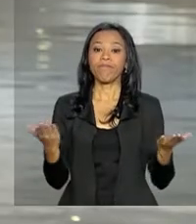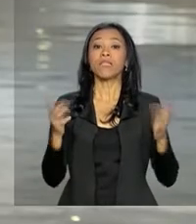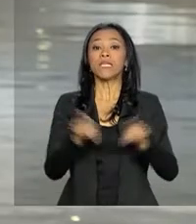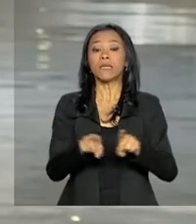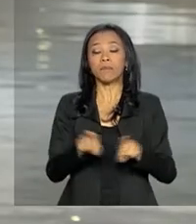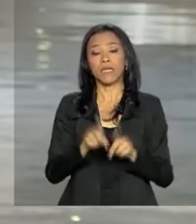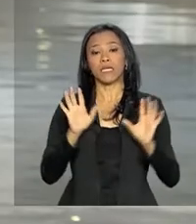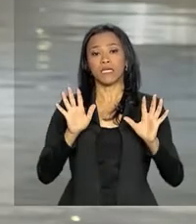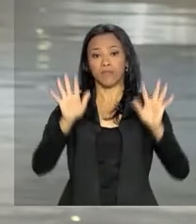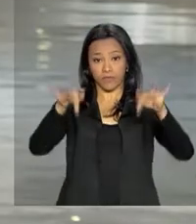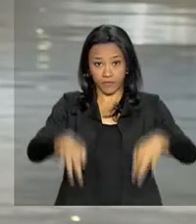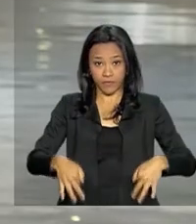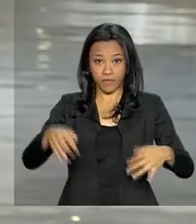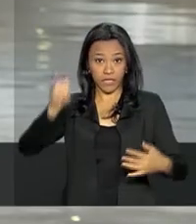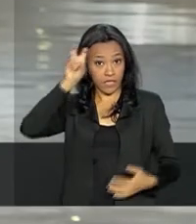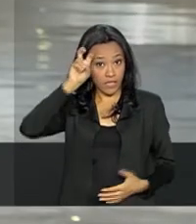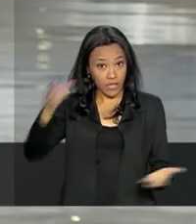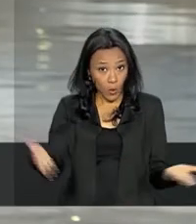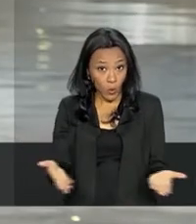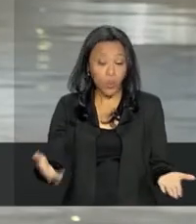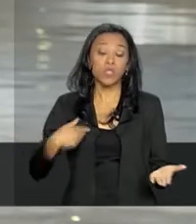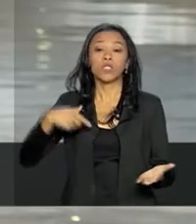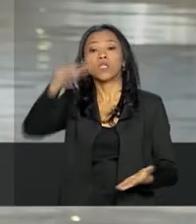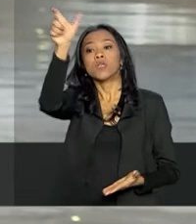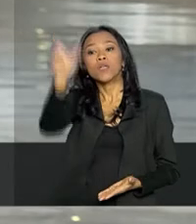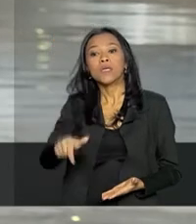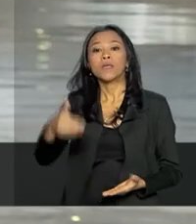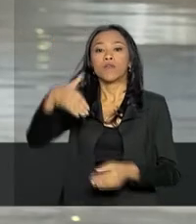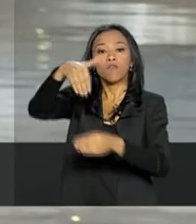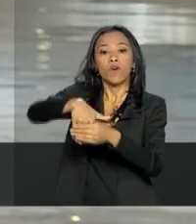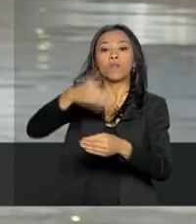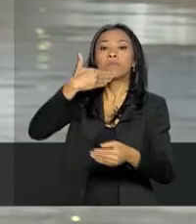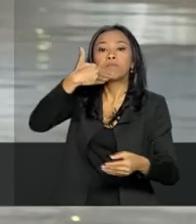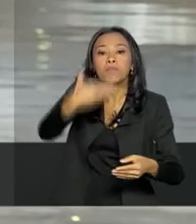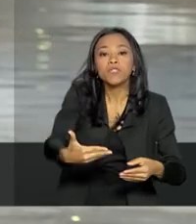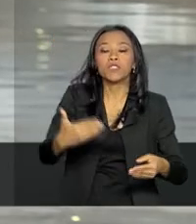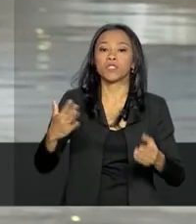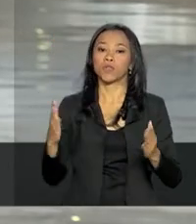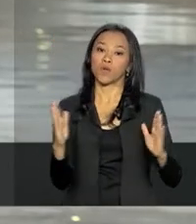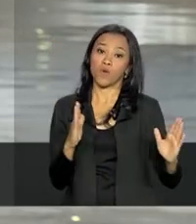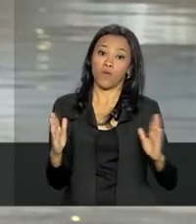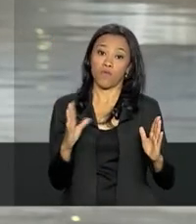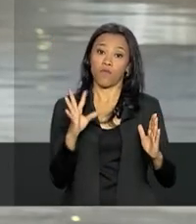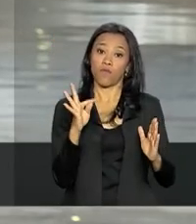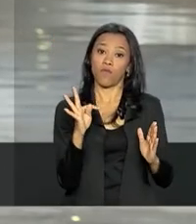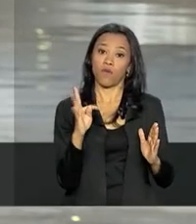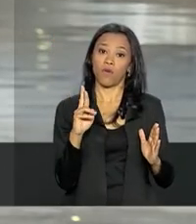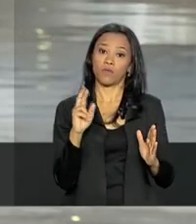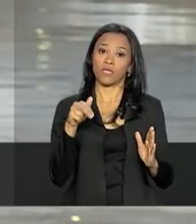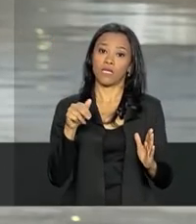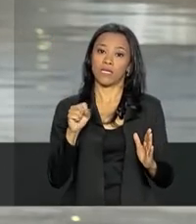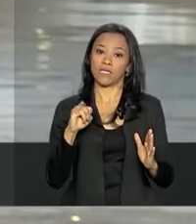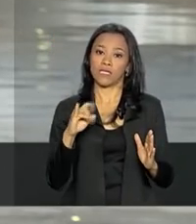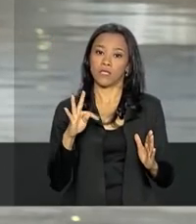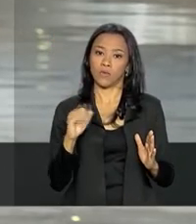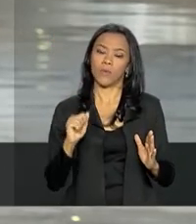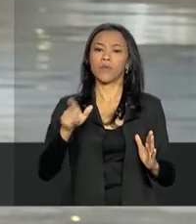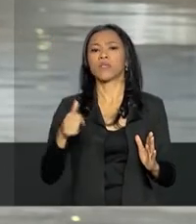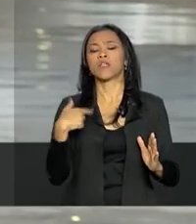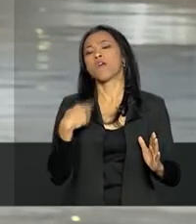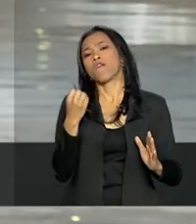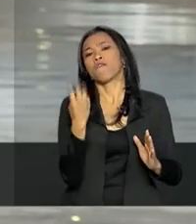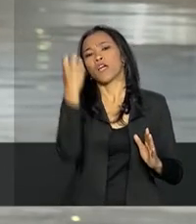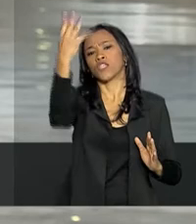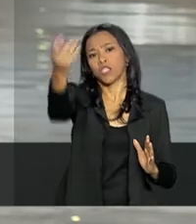nesta quinta-feira o prazo para o eleitor solicitar o voto em trânsito. O voto fora do domicílio eleitoral só é permitido em